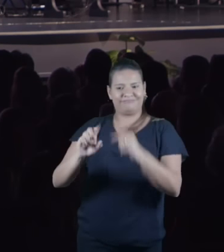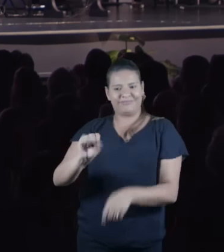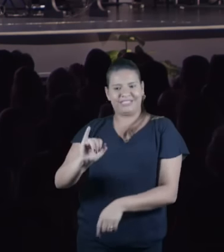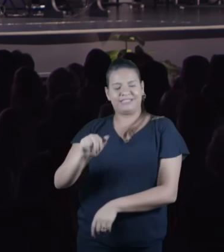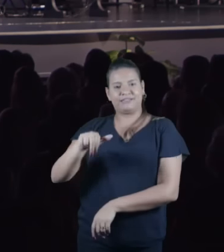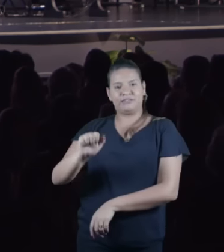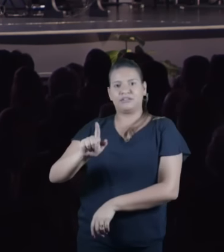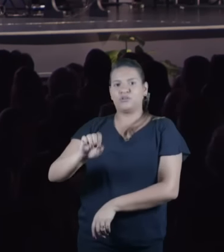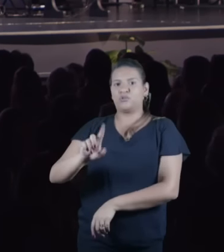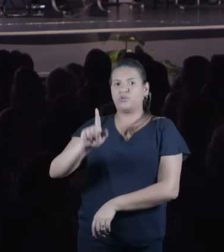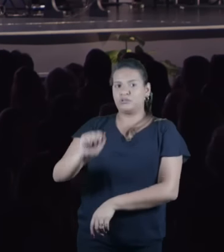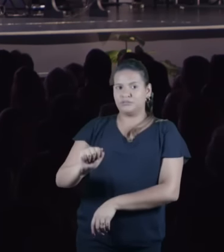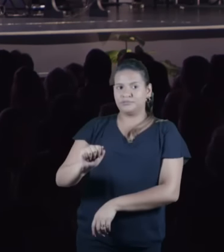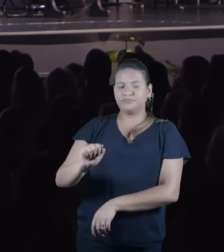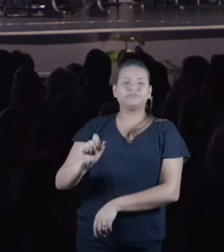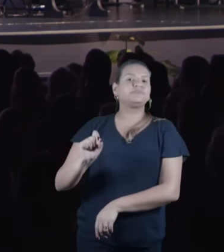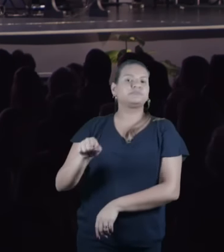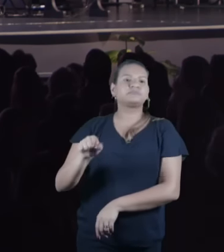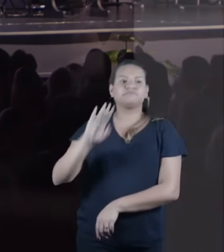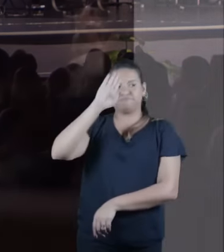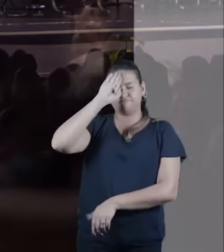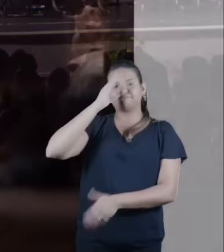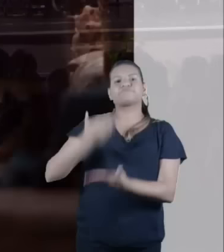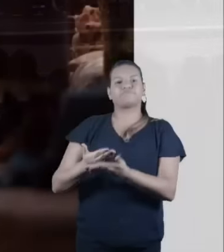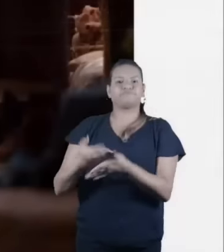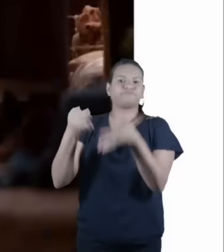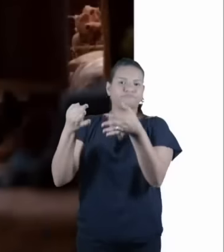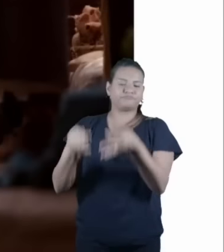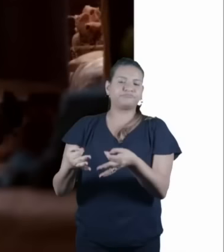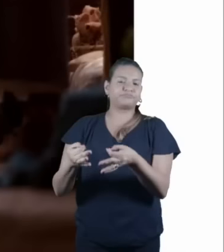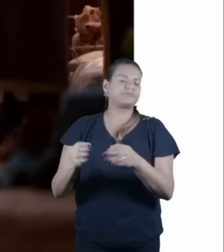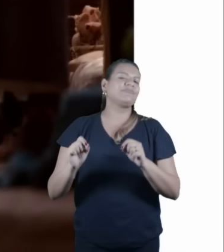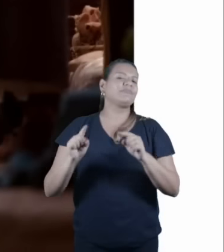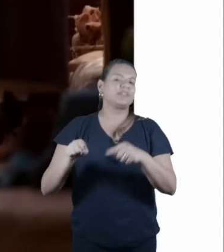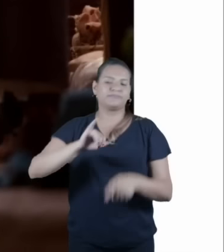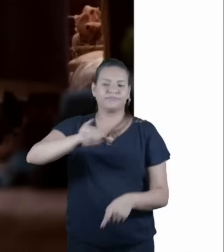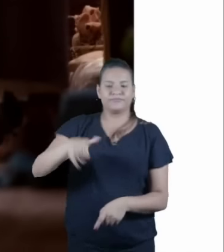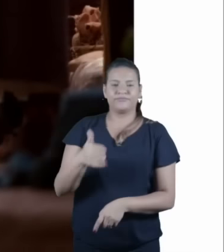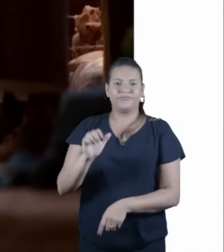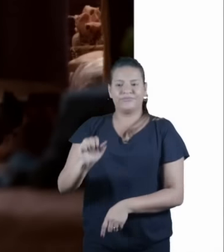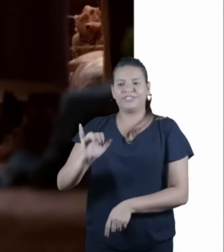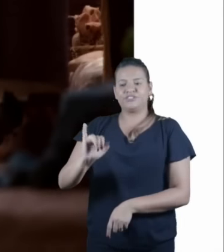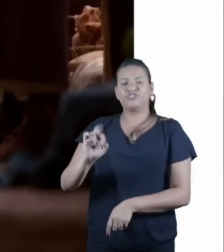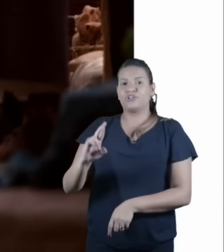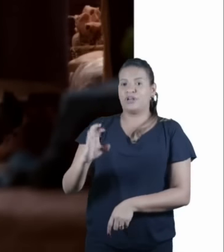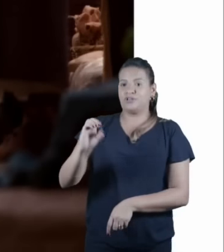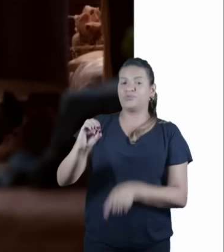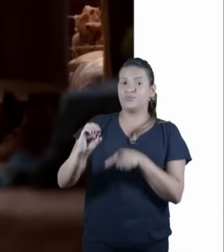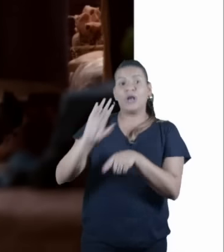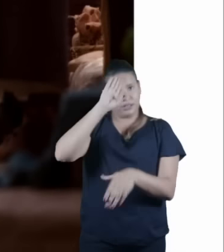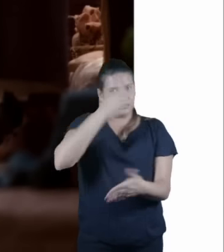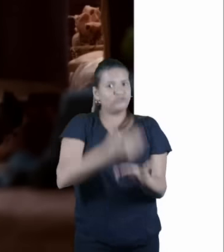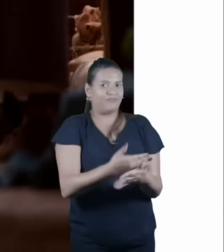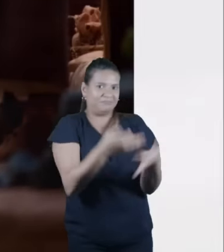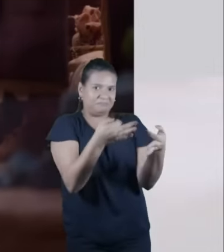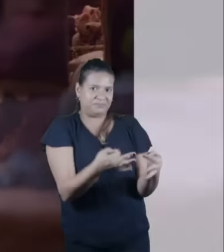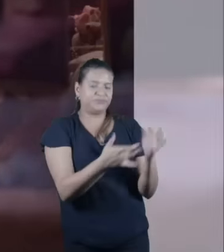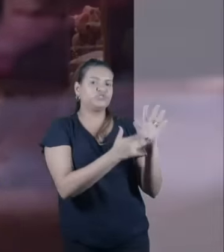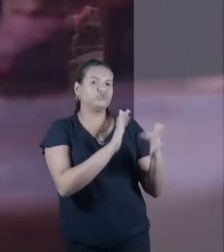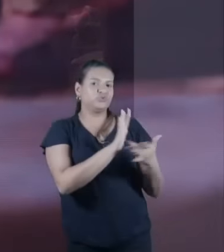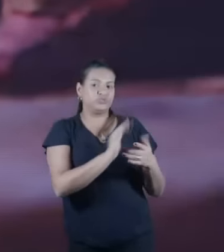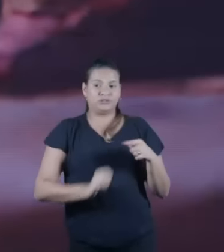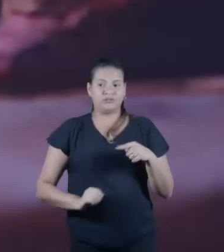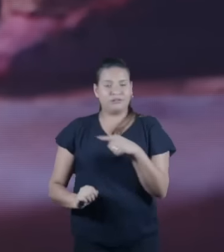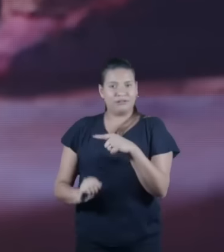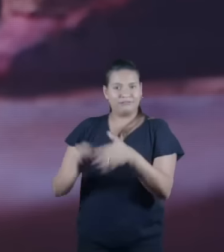ele sim acreditava em Jesus é Jairo Jair Jair Jair